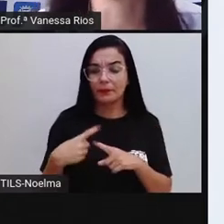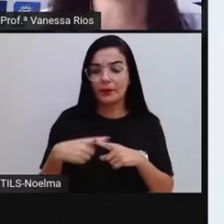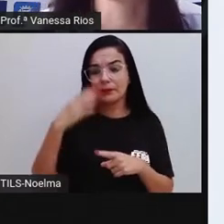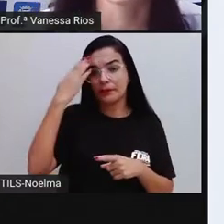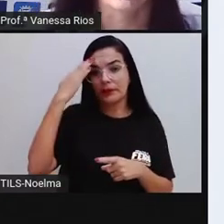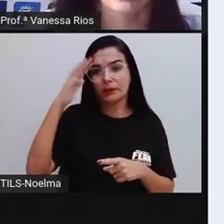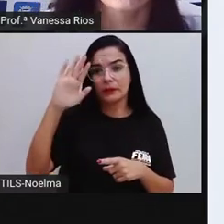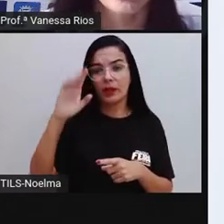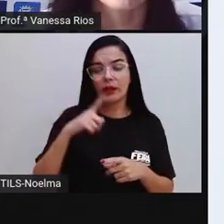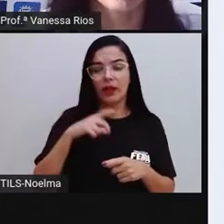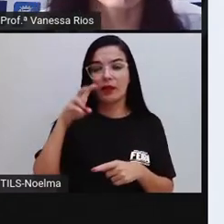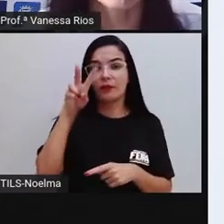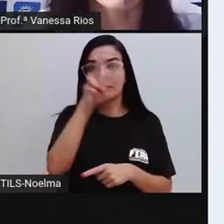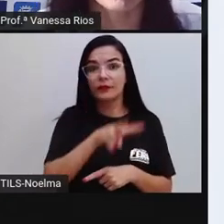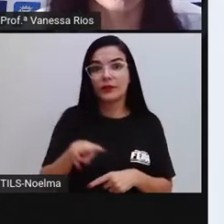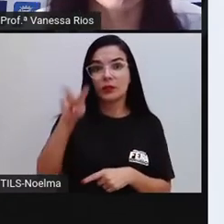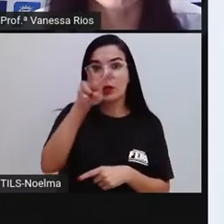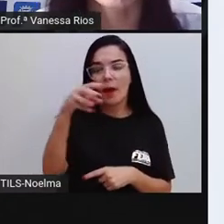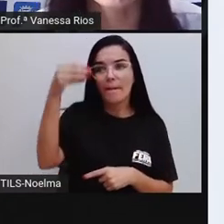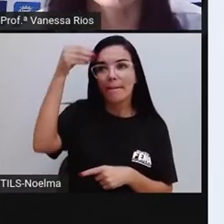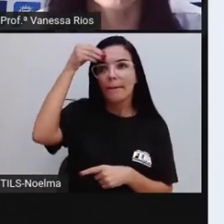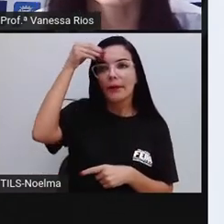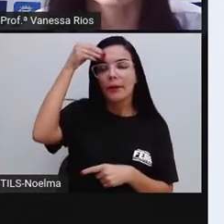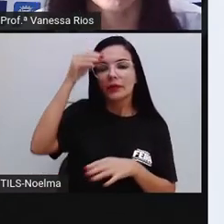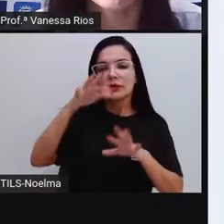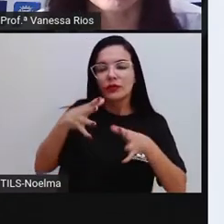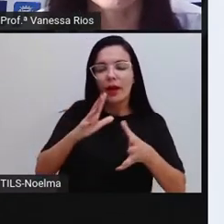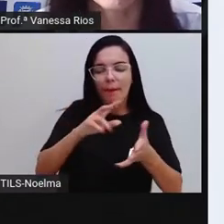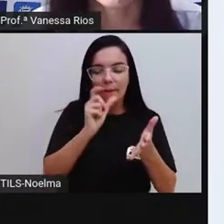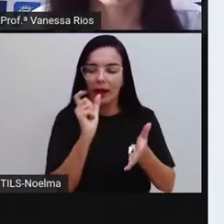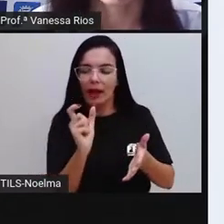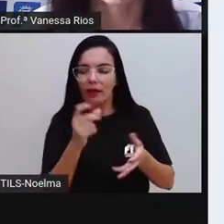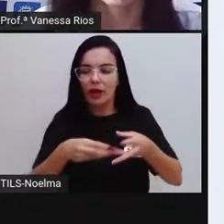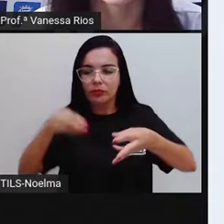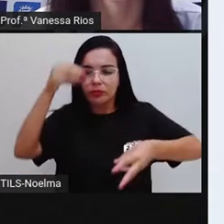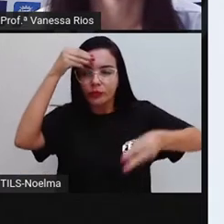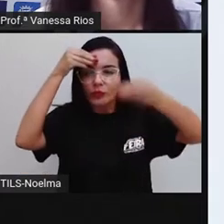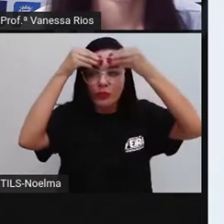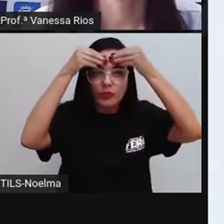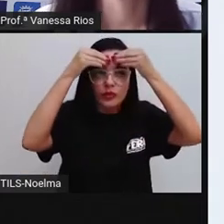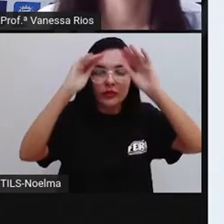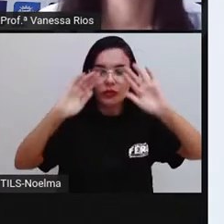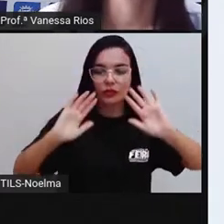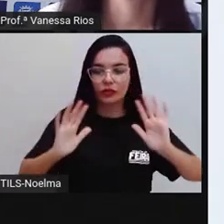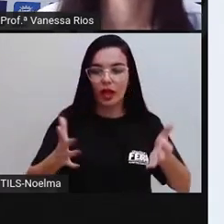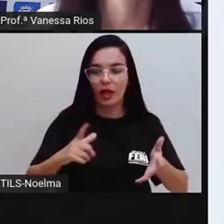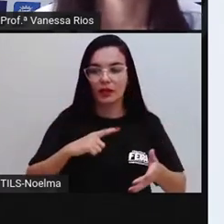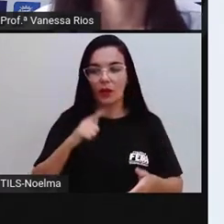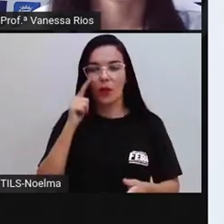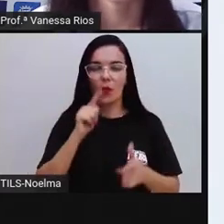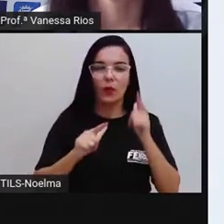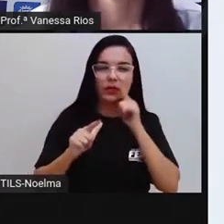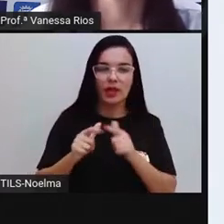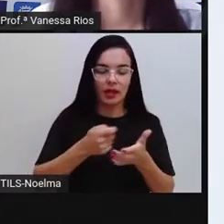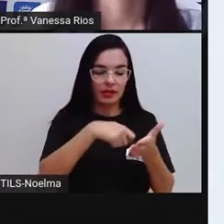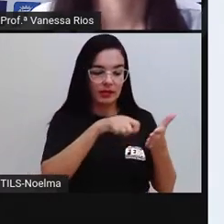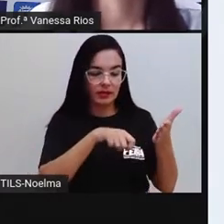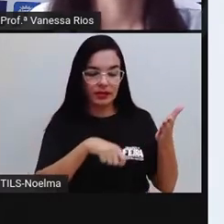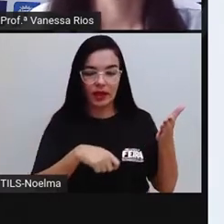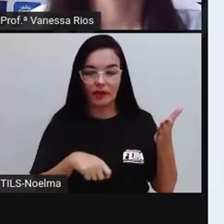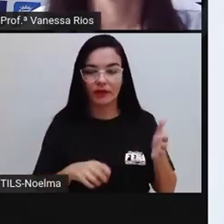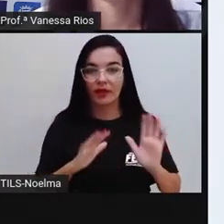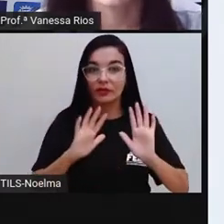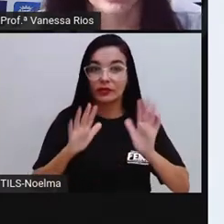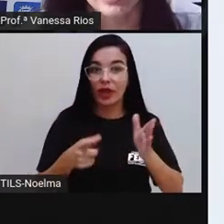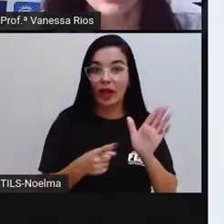memória visual e aí algumas palavras já estão gravadas em nossa memória, a gente consegue escrever e já